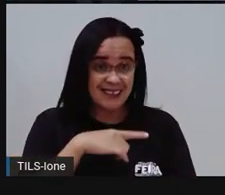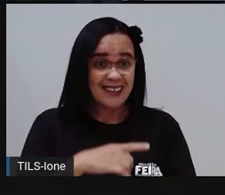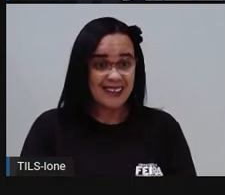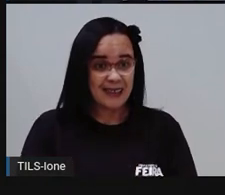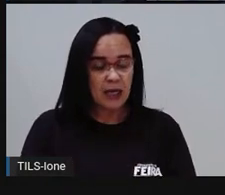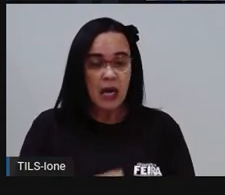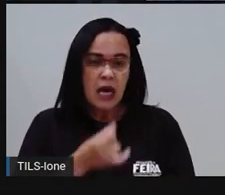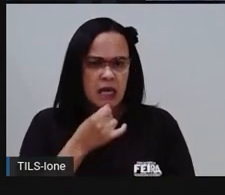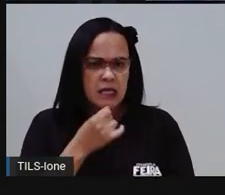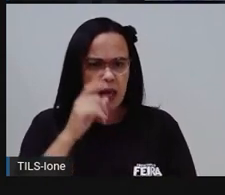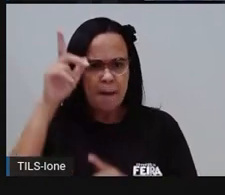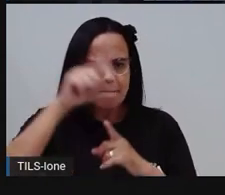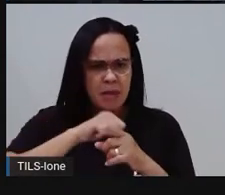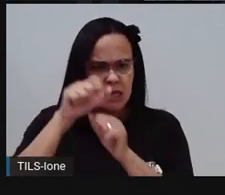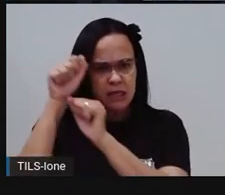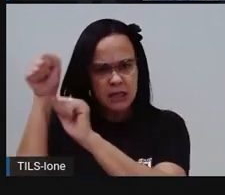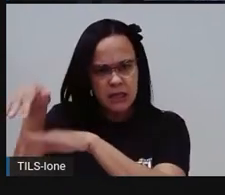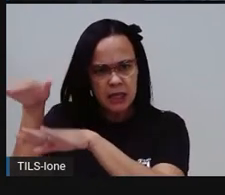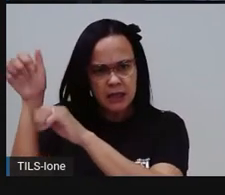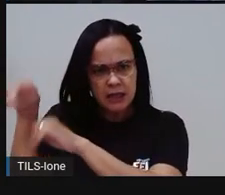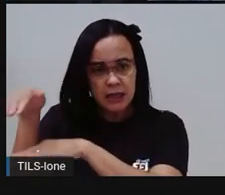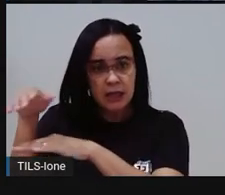gente vai pagar, tá certo?